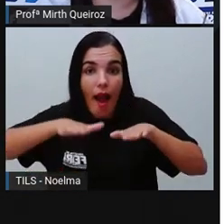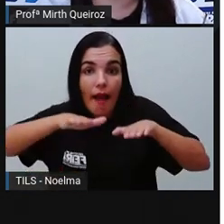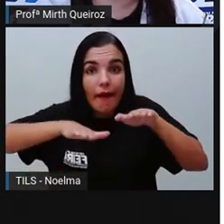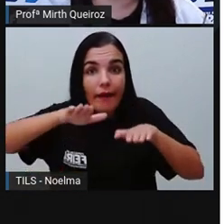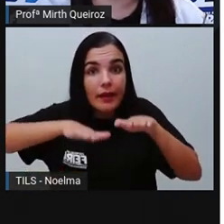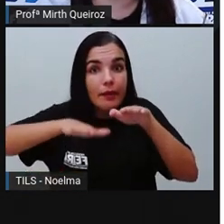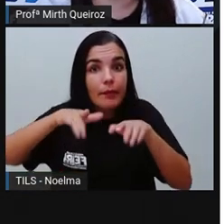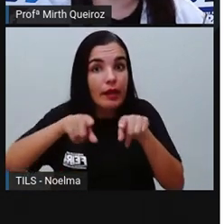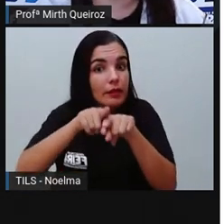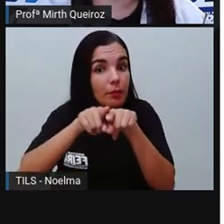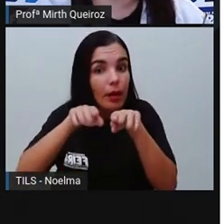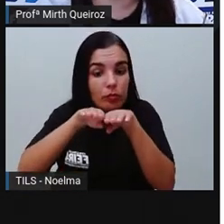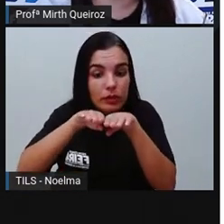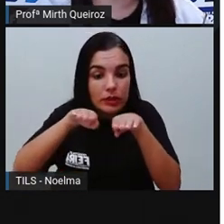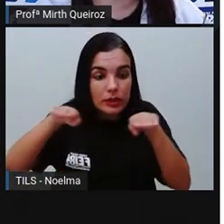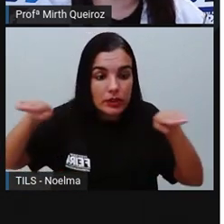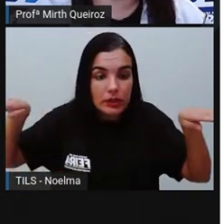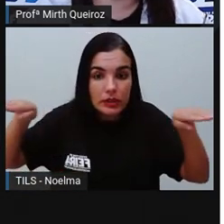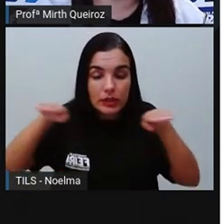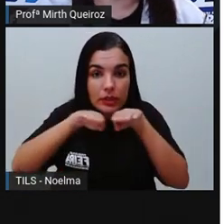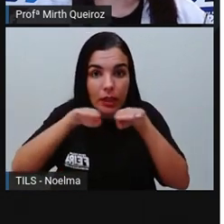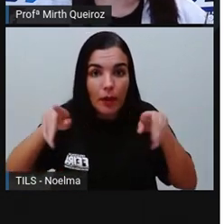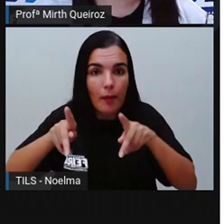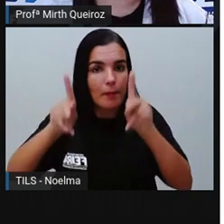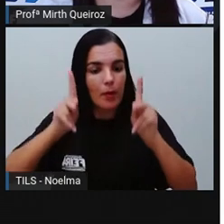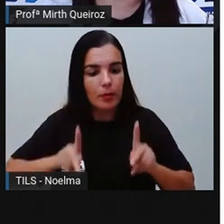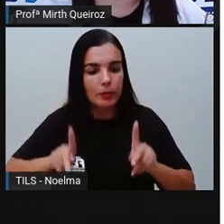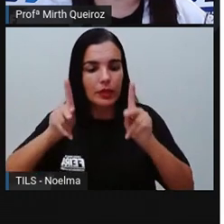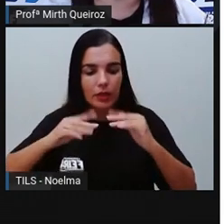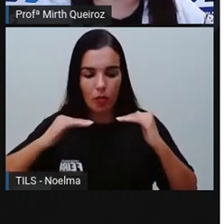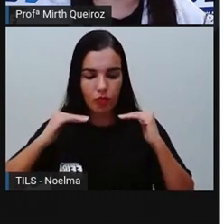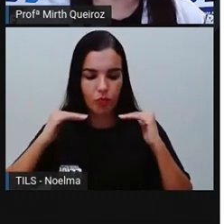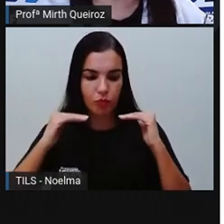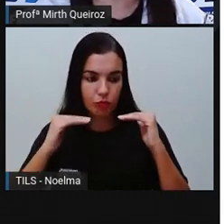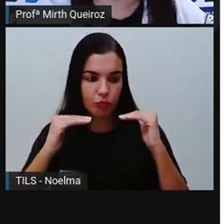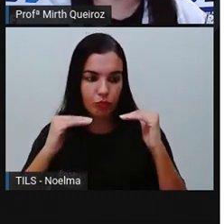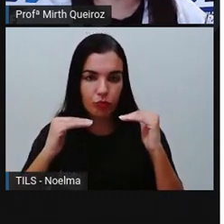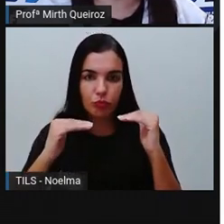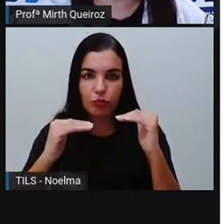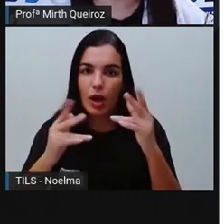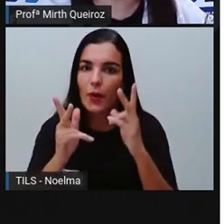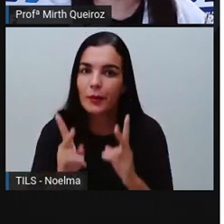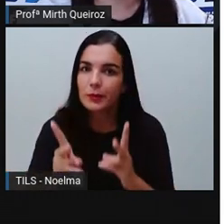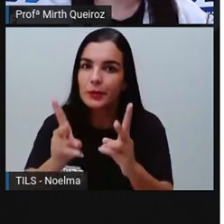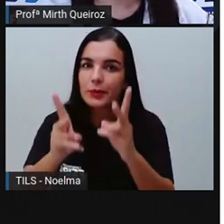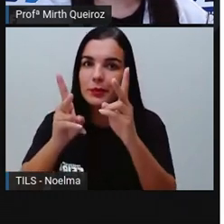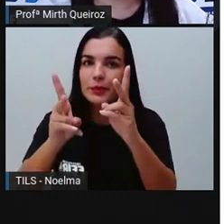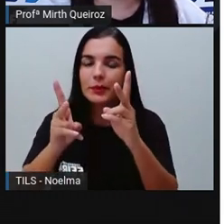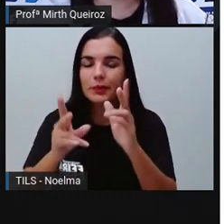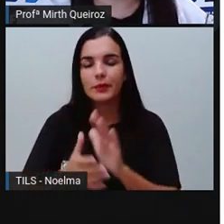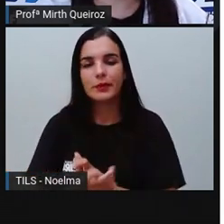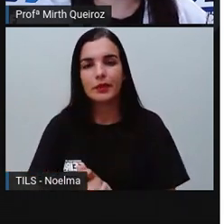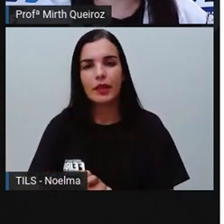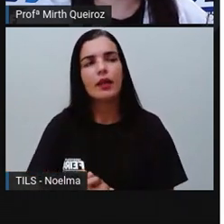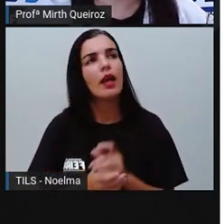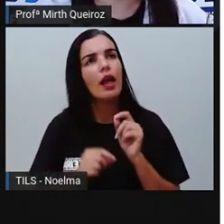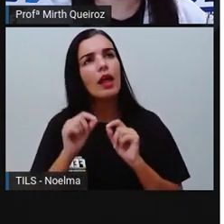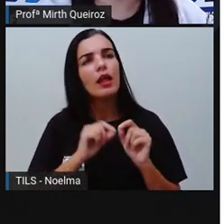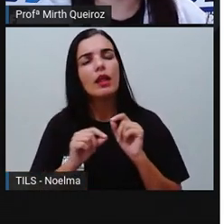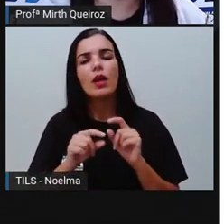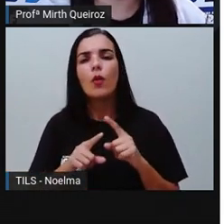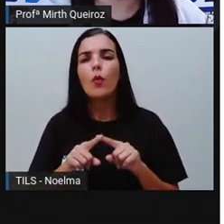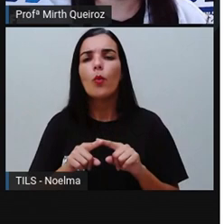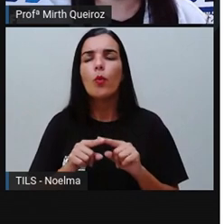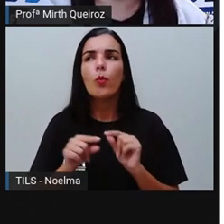mantendo o tamanho populacional constante. O que é que faz com que essa população, ela tenha um